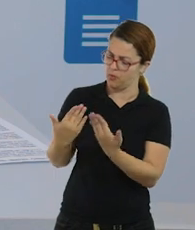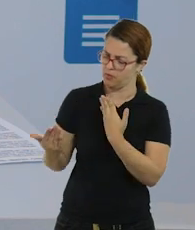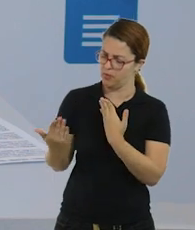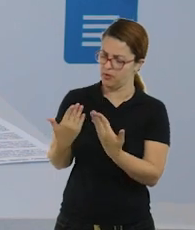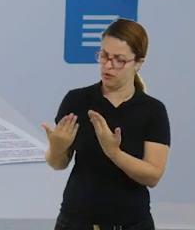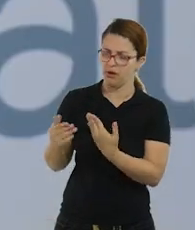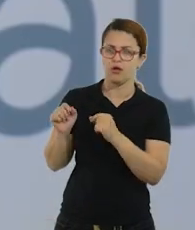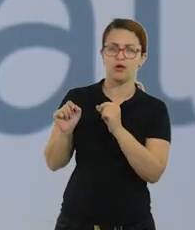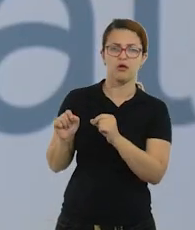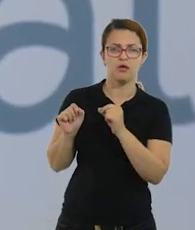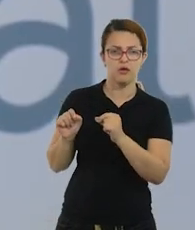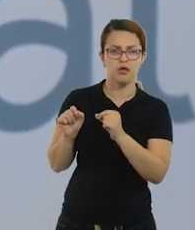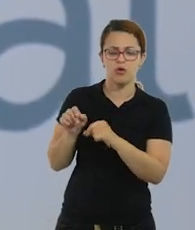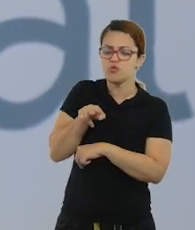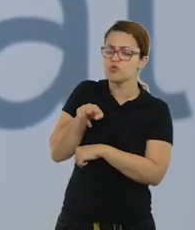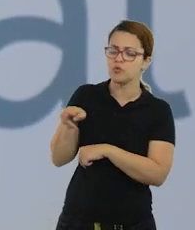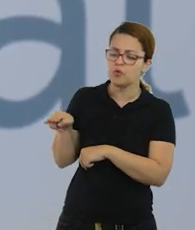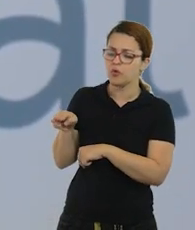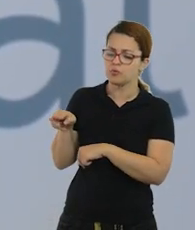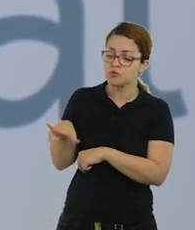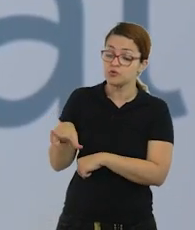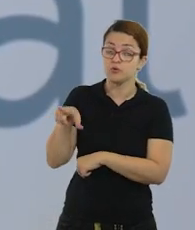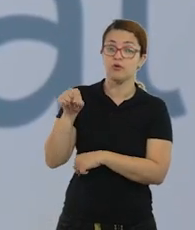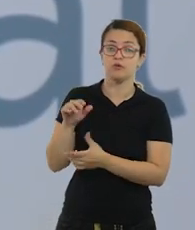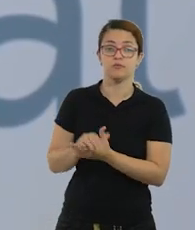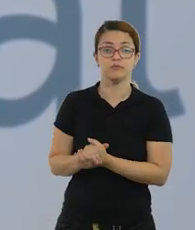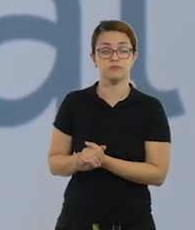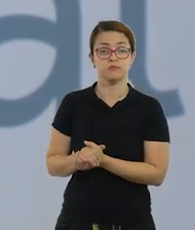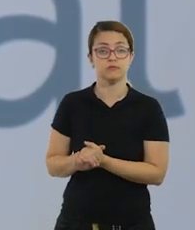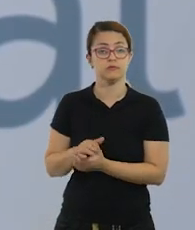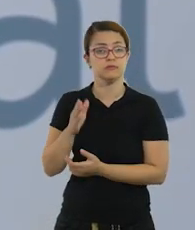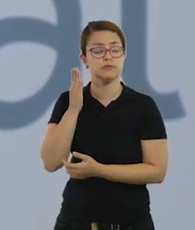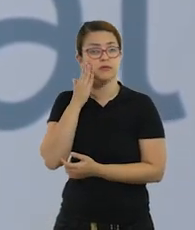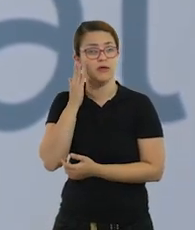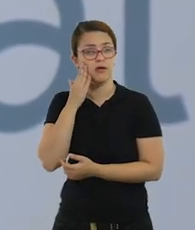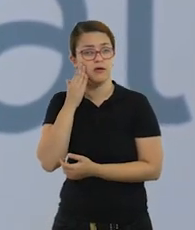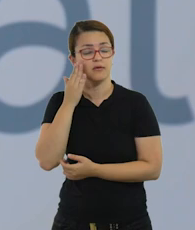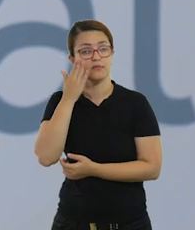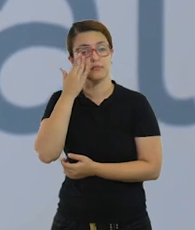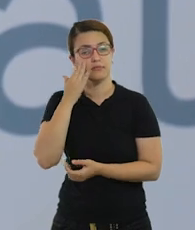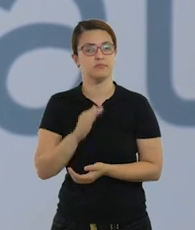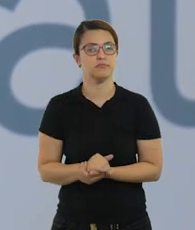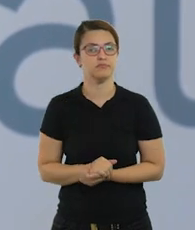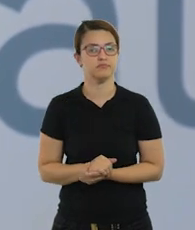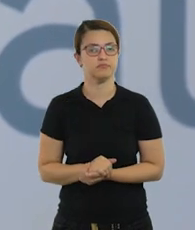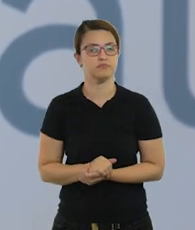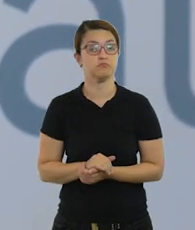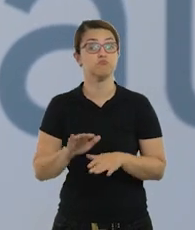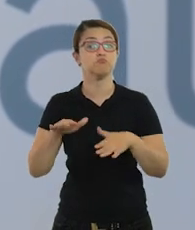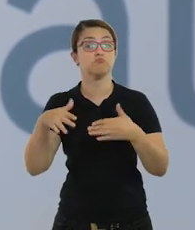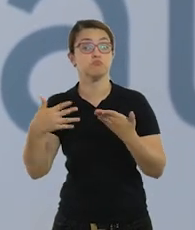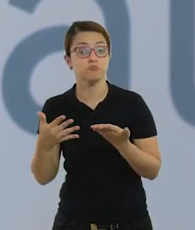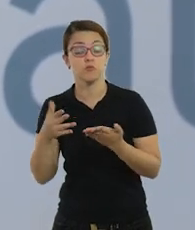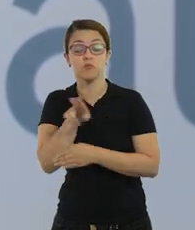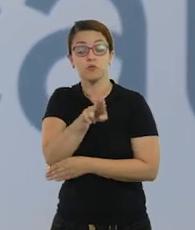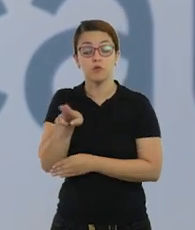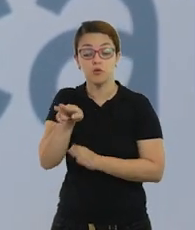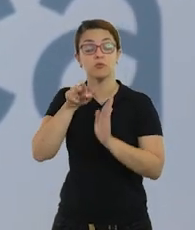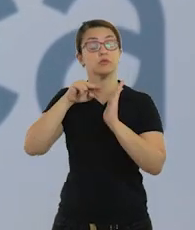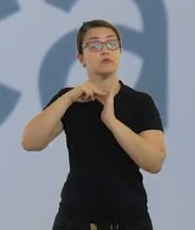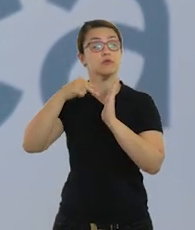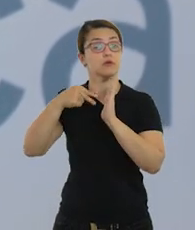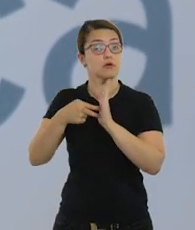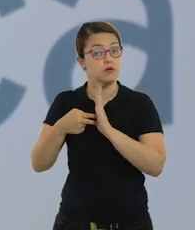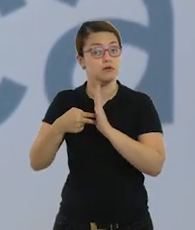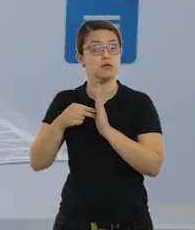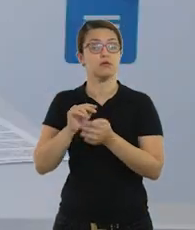quem escolheu o nome, se vocês souberem, digam a eles qual é o significado do